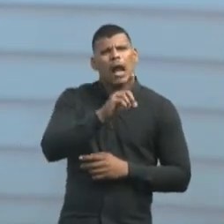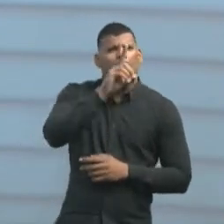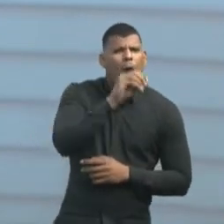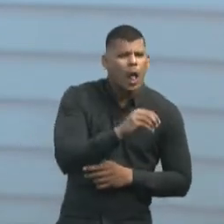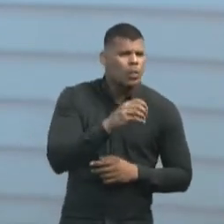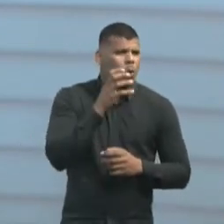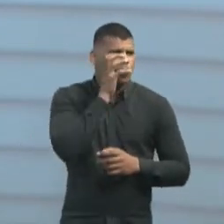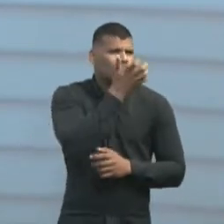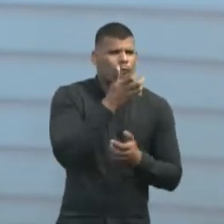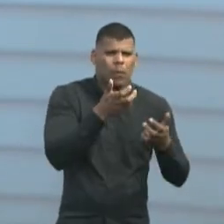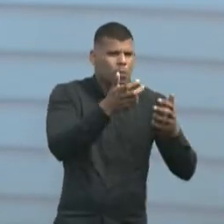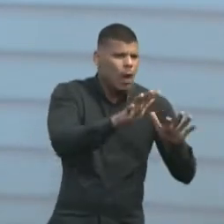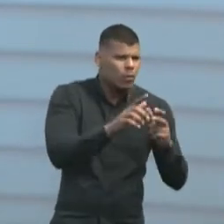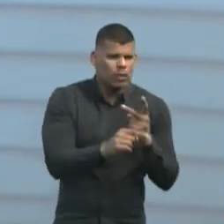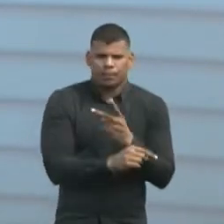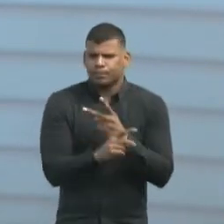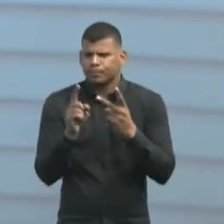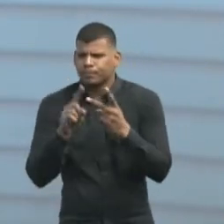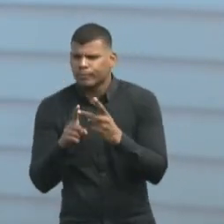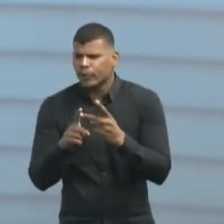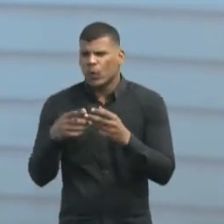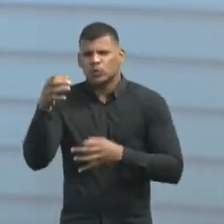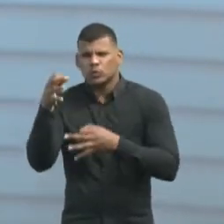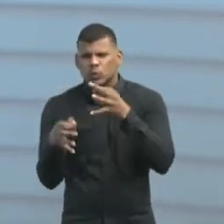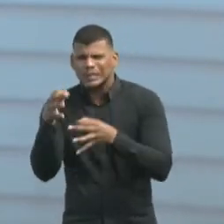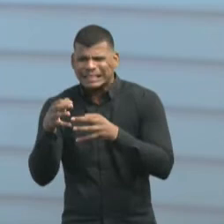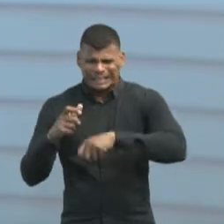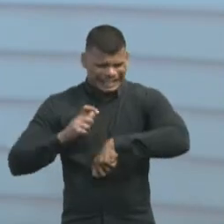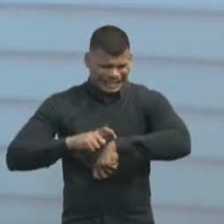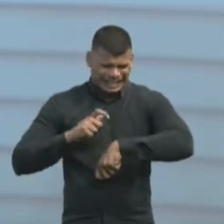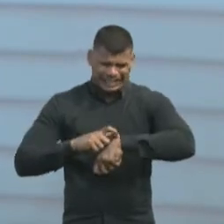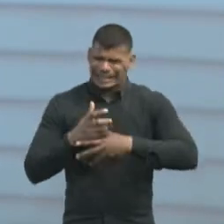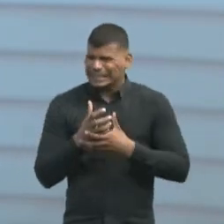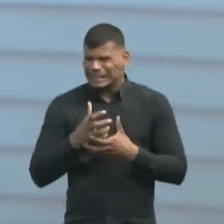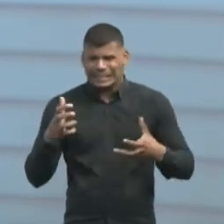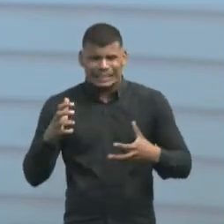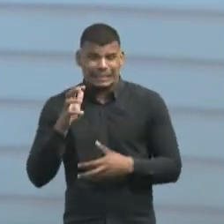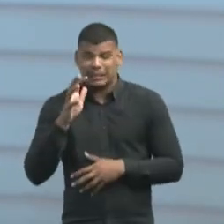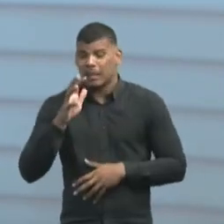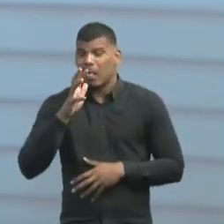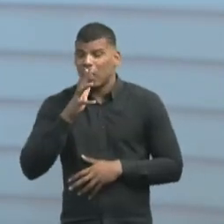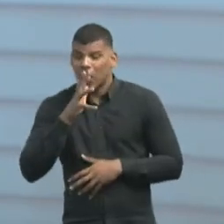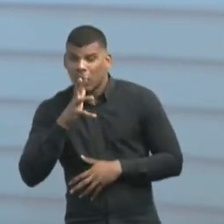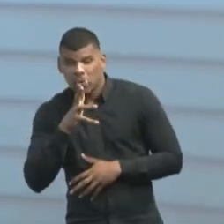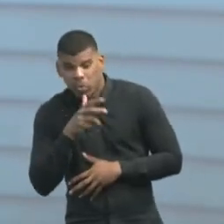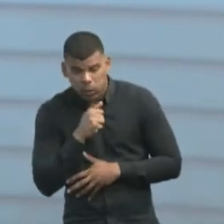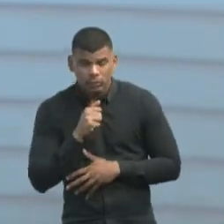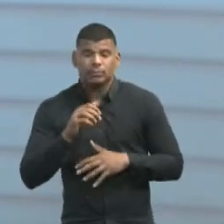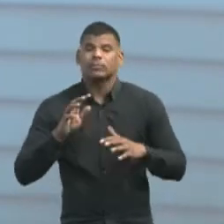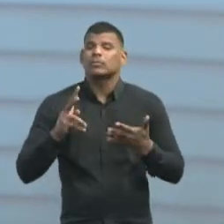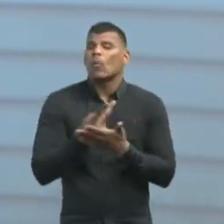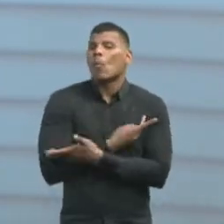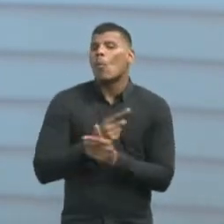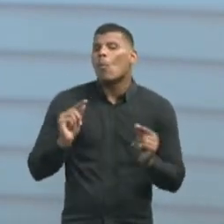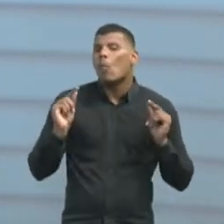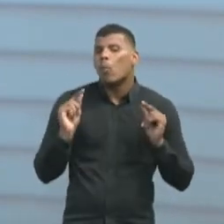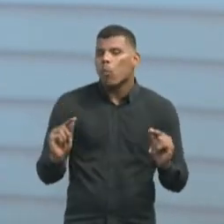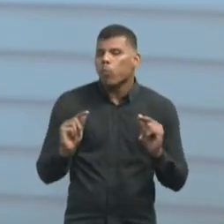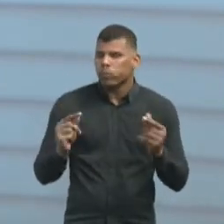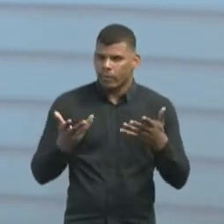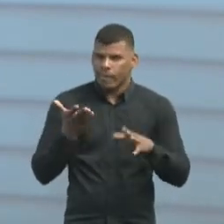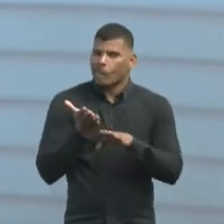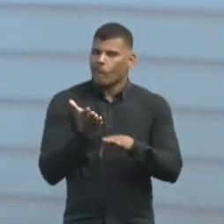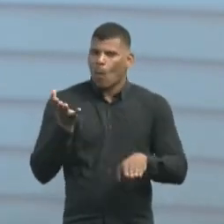resolver. Aí, para levar isso à justiça, é muito mais problemático. Então, devido a essas